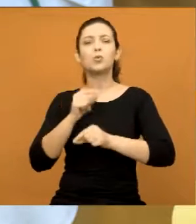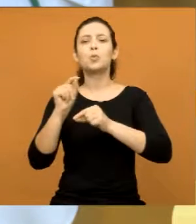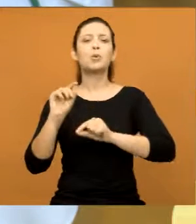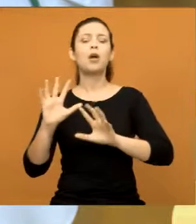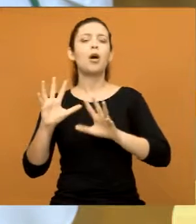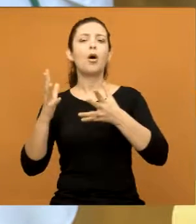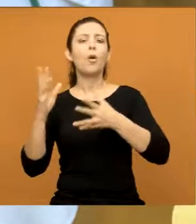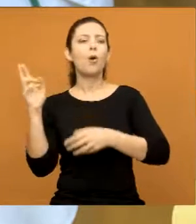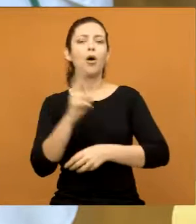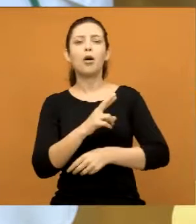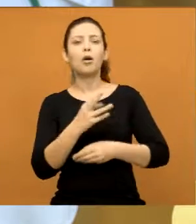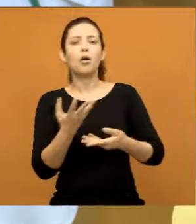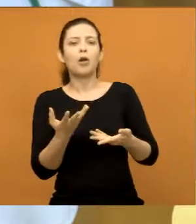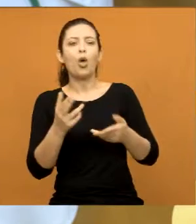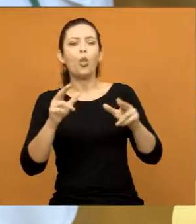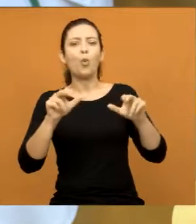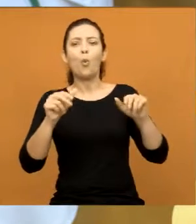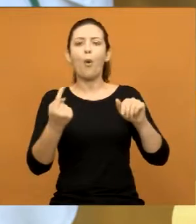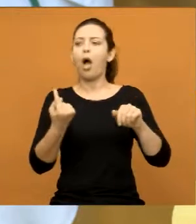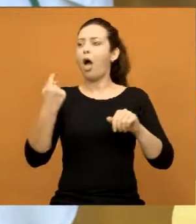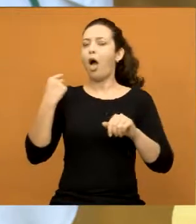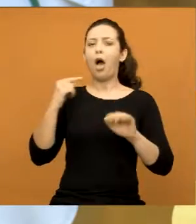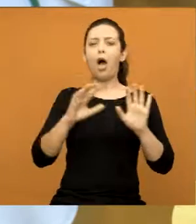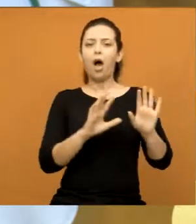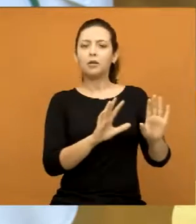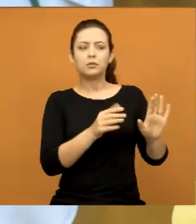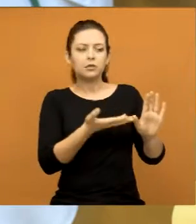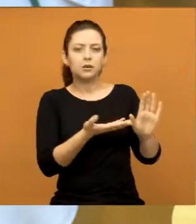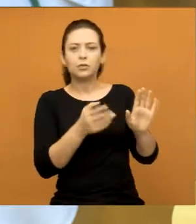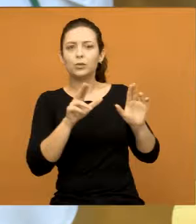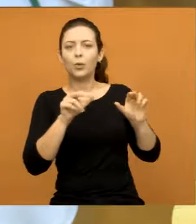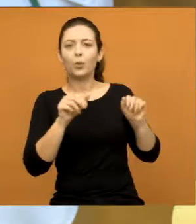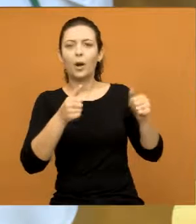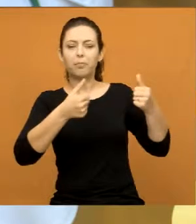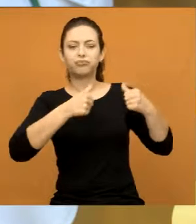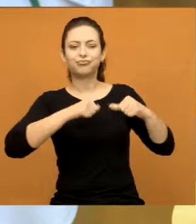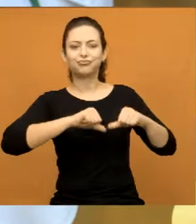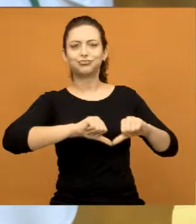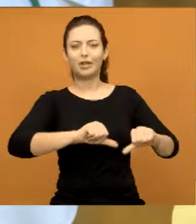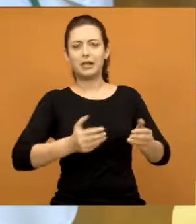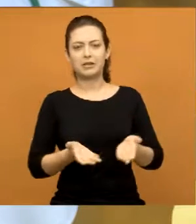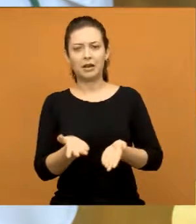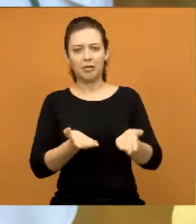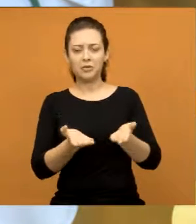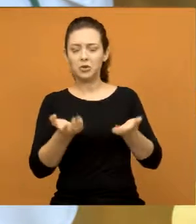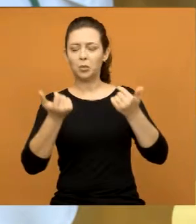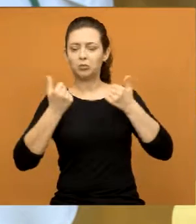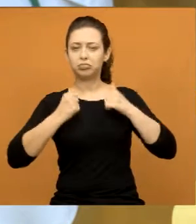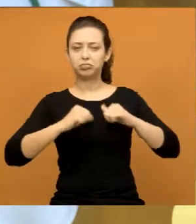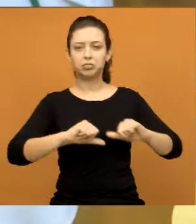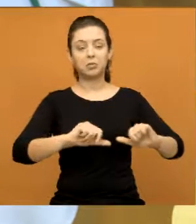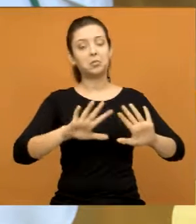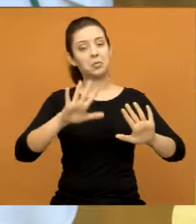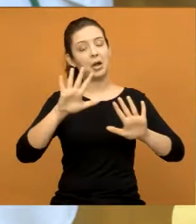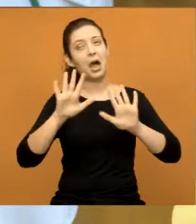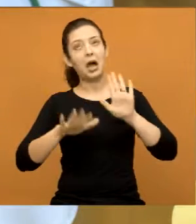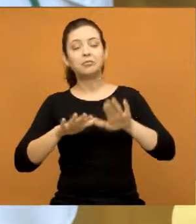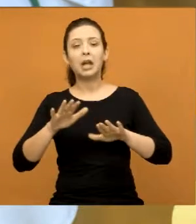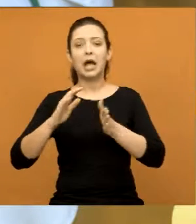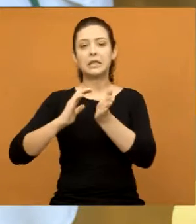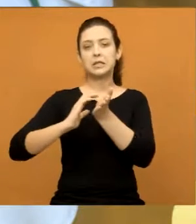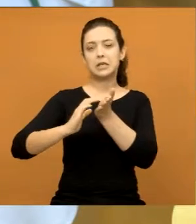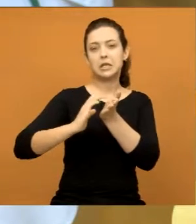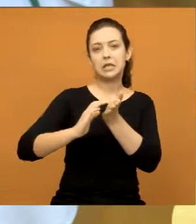acontecendo. Porque nunca foi assim. Esses serviços realmente pioraram bastante. Eu quero acreditar aqui, até porque conheço a